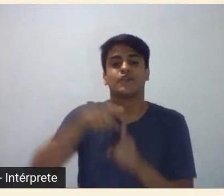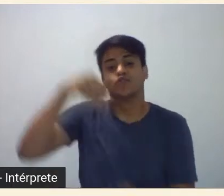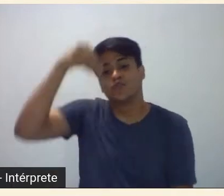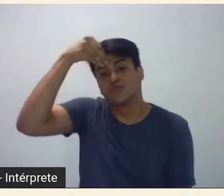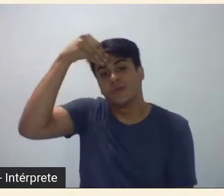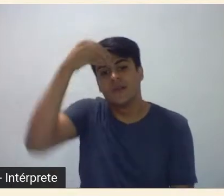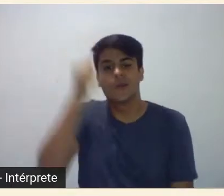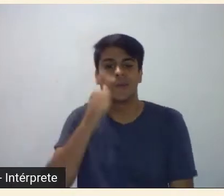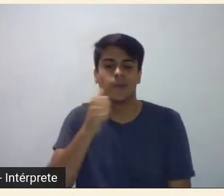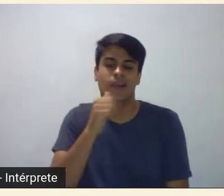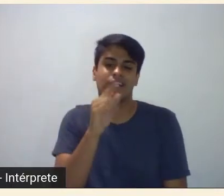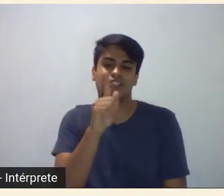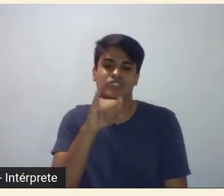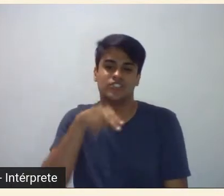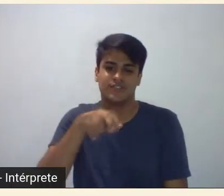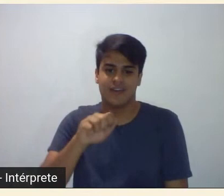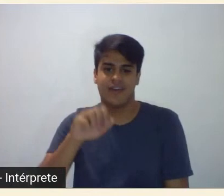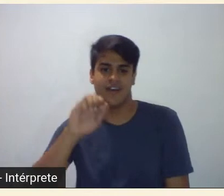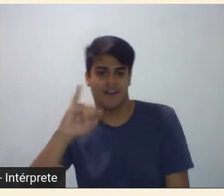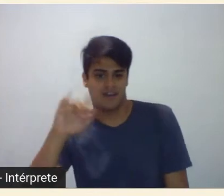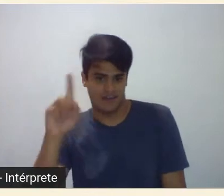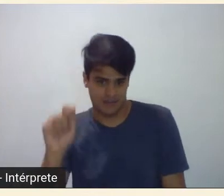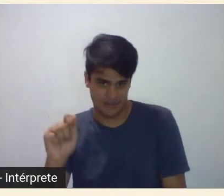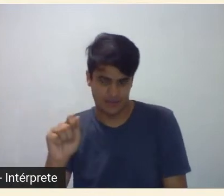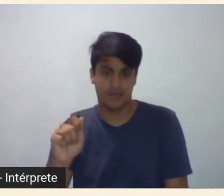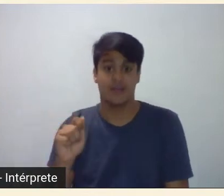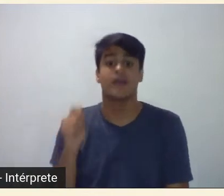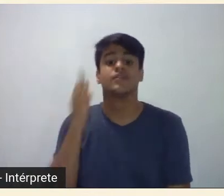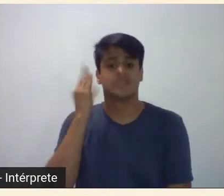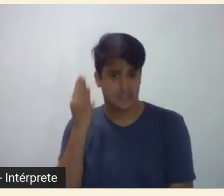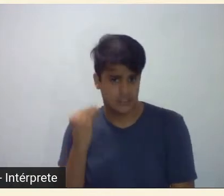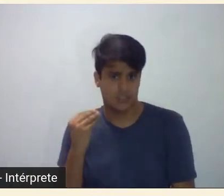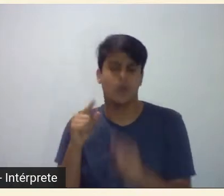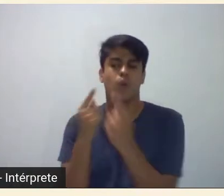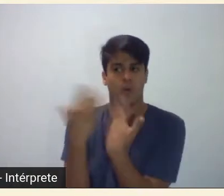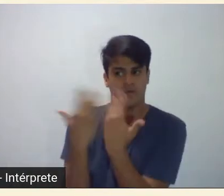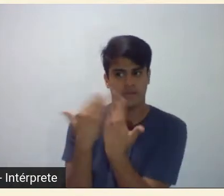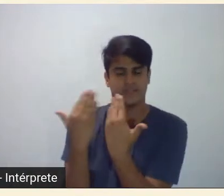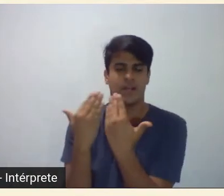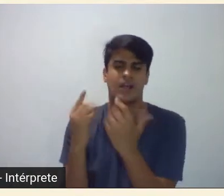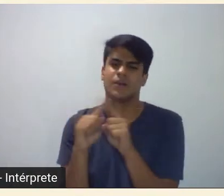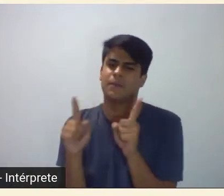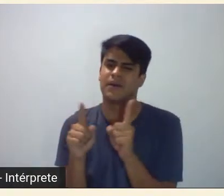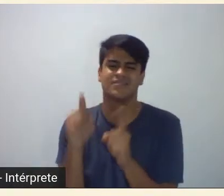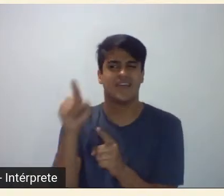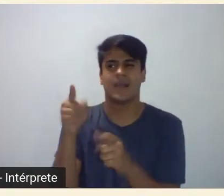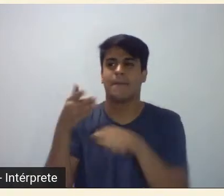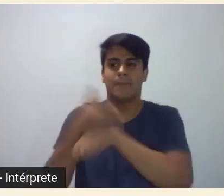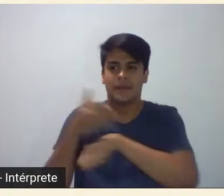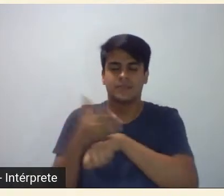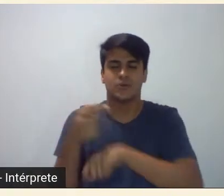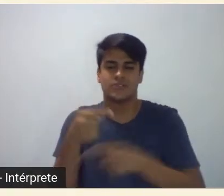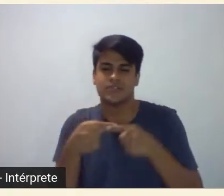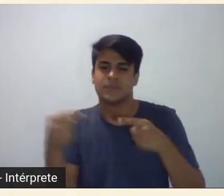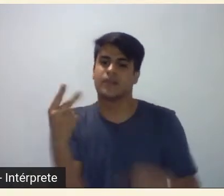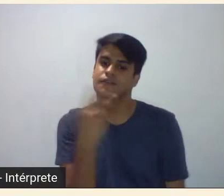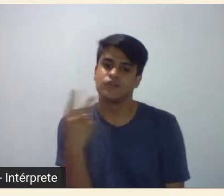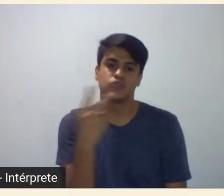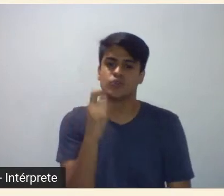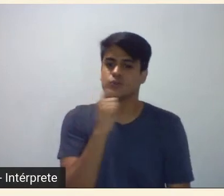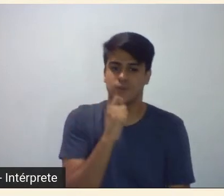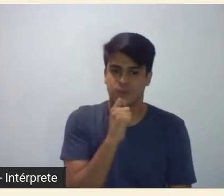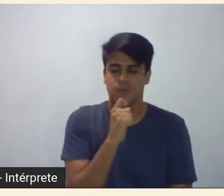Aita enfim Tarsila eu conversava mas Tarsila não participou da semana de 22 mas eu